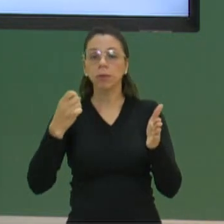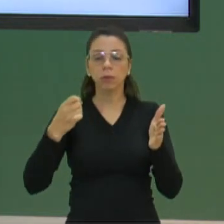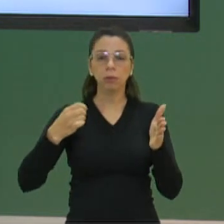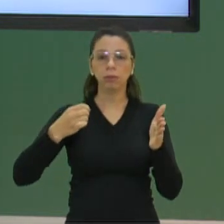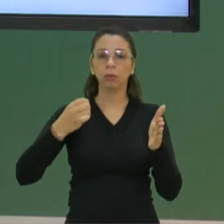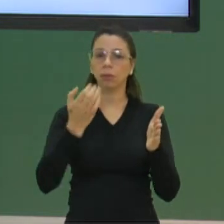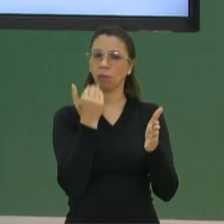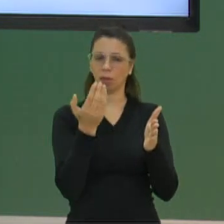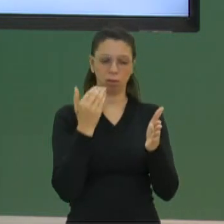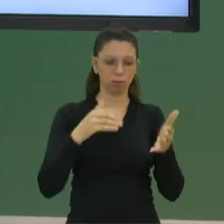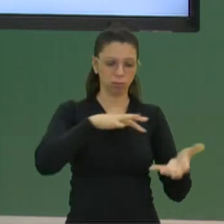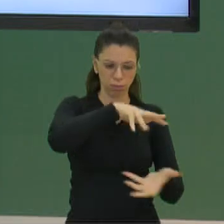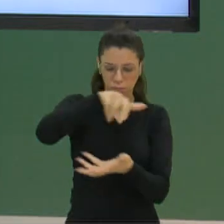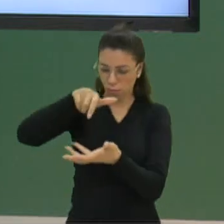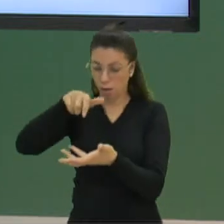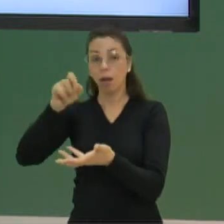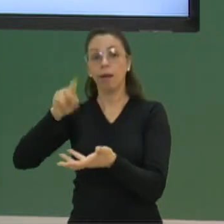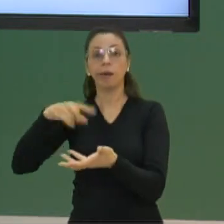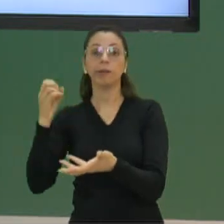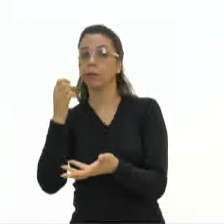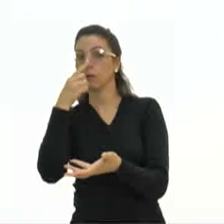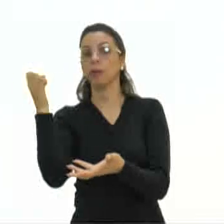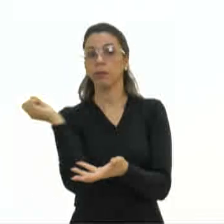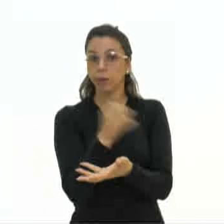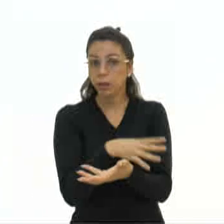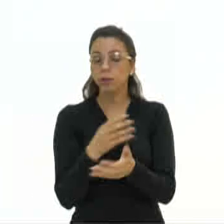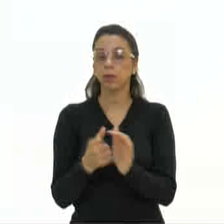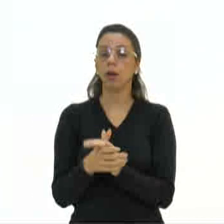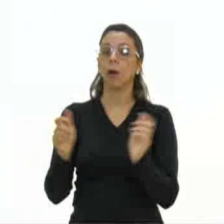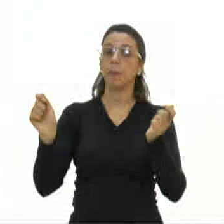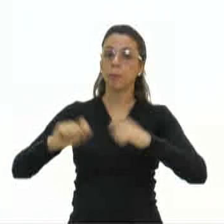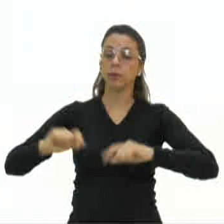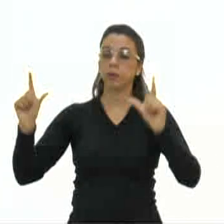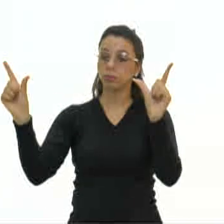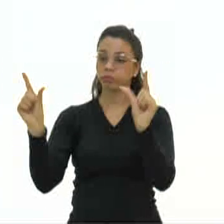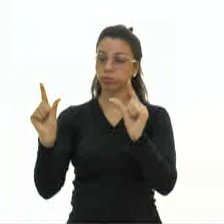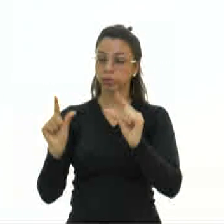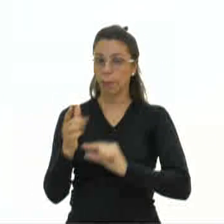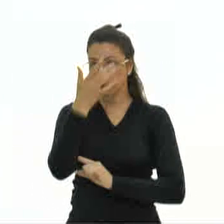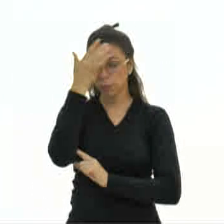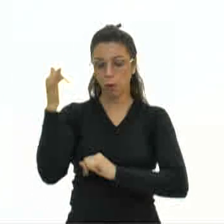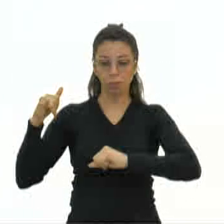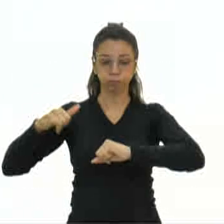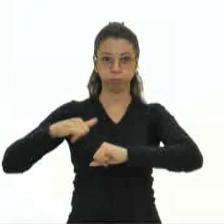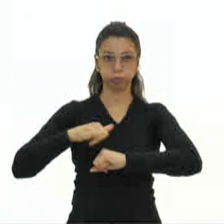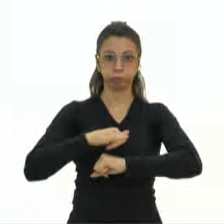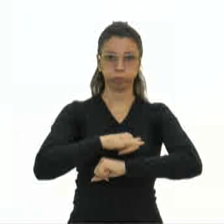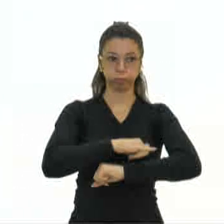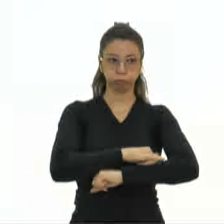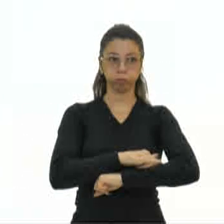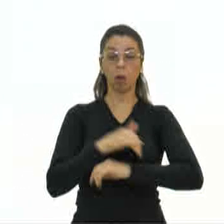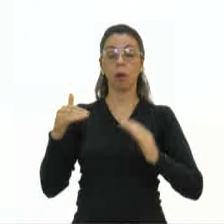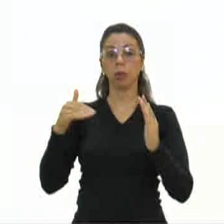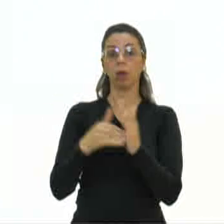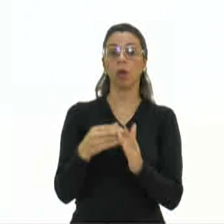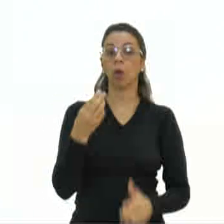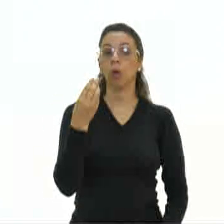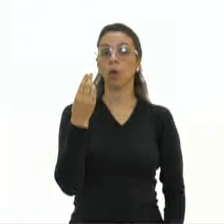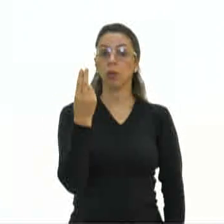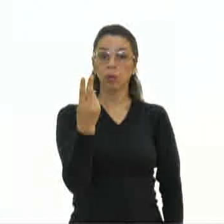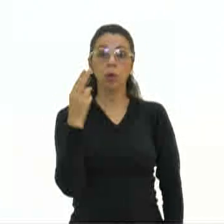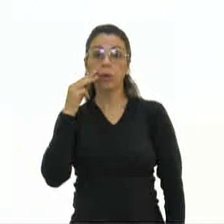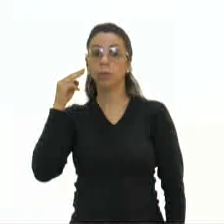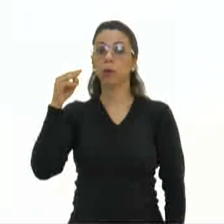por isso, ele sugere que reduzam o número de pessoas obesas ou com sobrepeso, que hoje chega a quase 2 bilhões de pessoas.